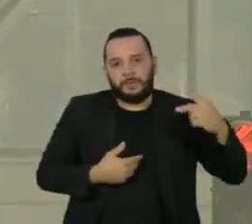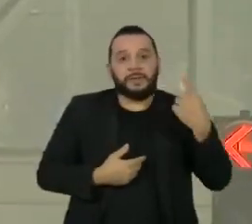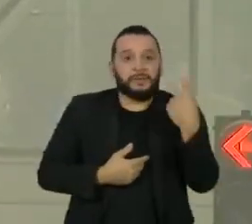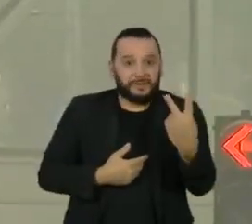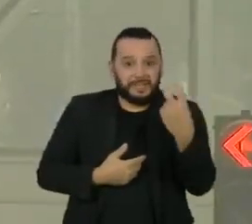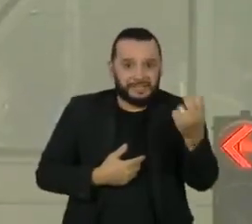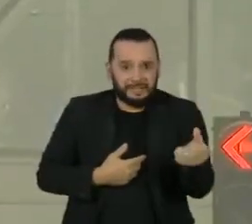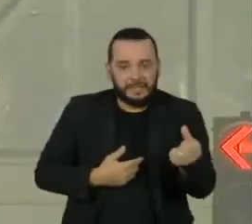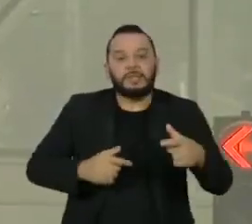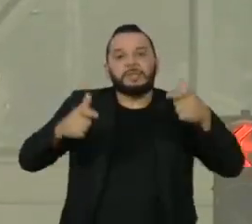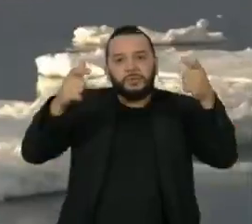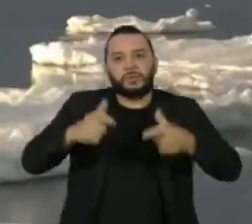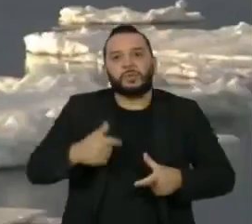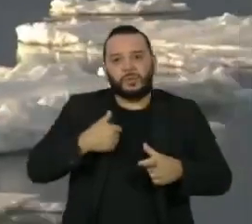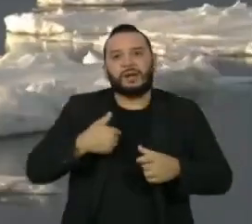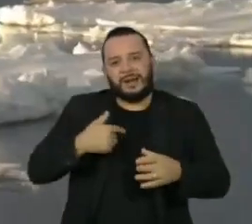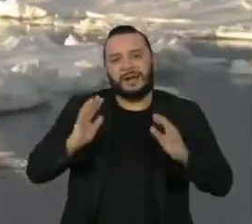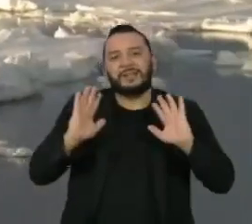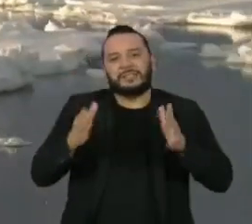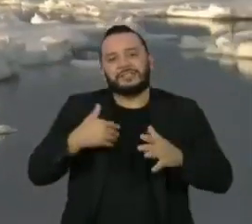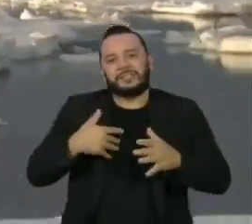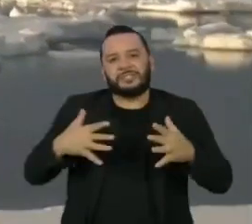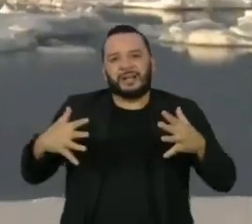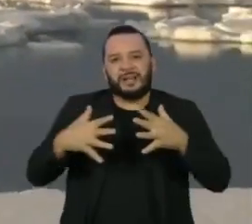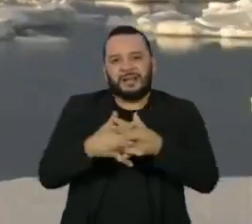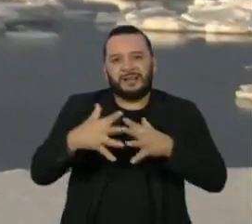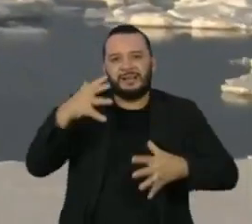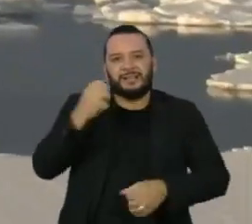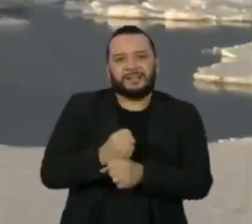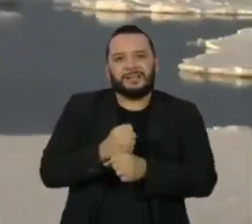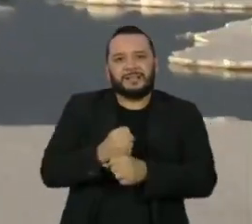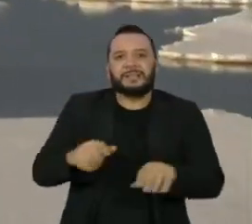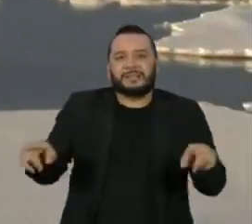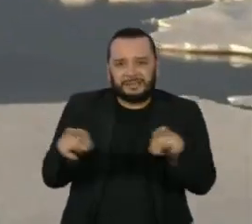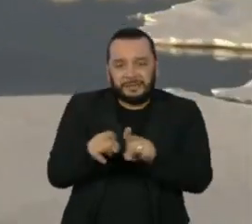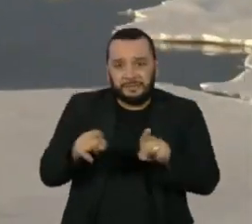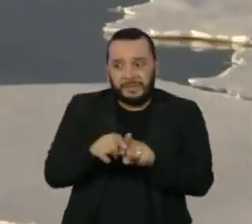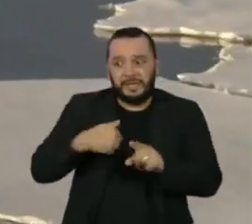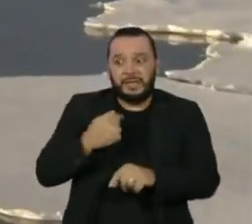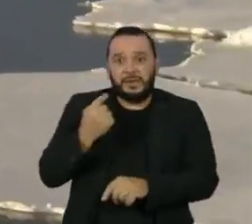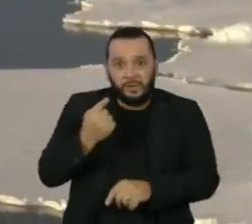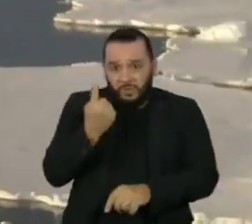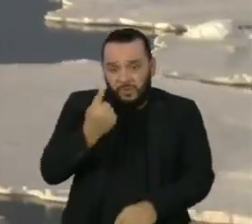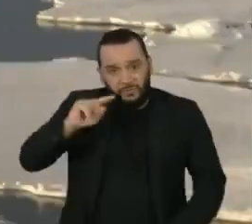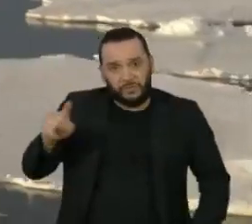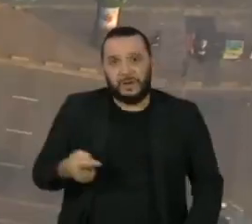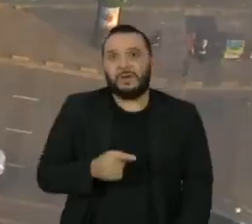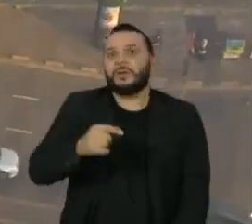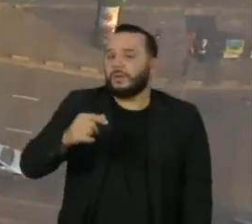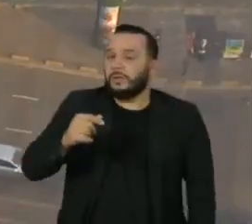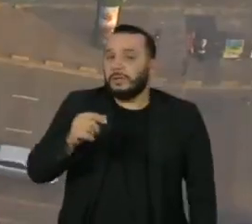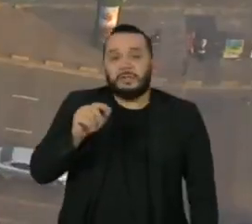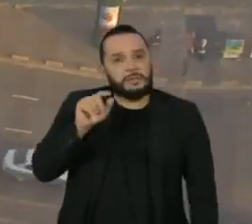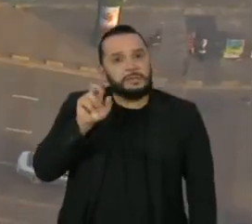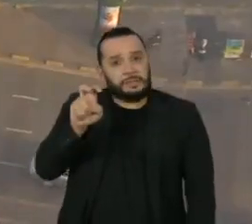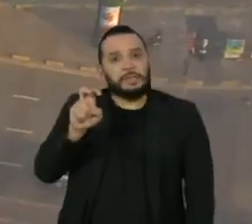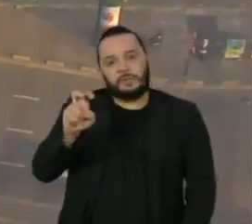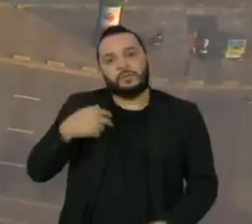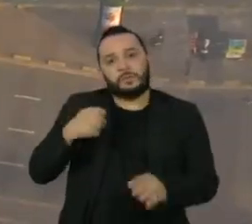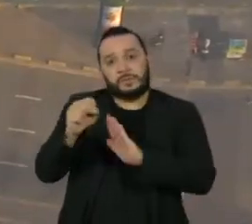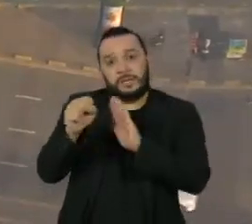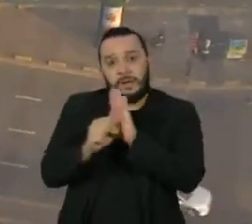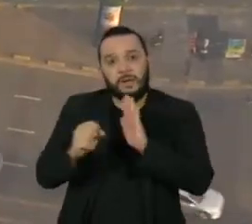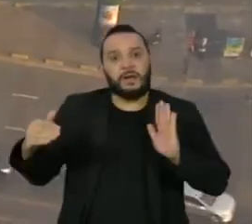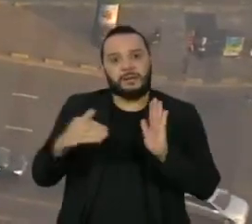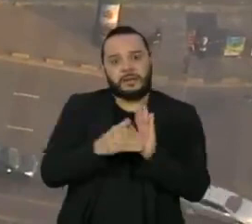novembro em Glasgow, na Escócia. A meta é evitar que o planeta aqueça mais de 1,5 graus Celsius no século. Para que isso aconteça, até